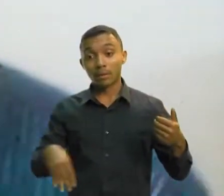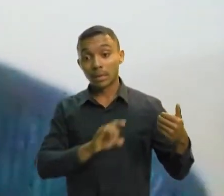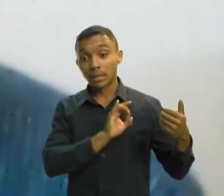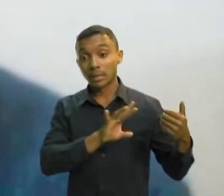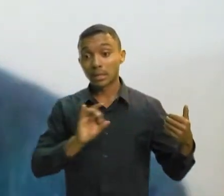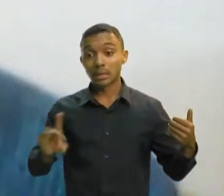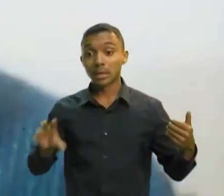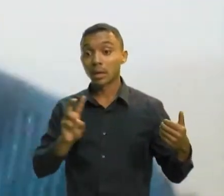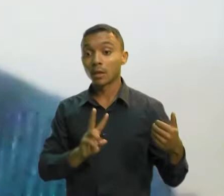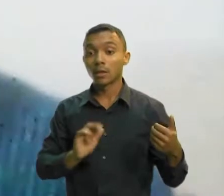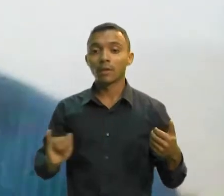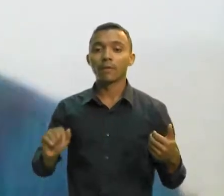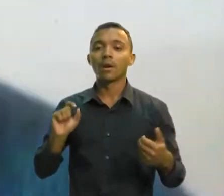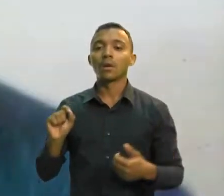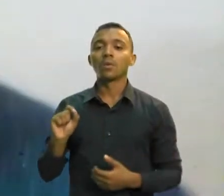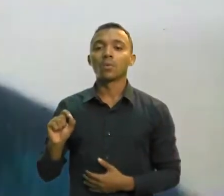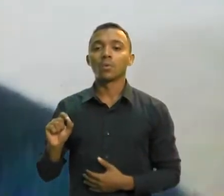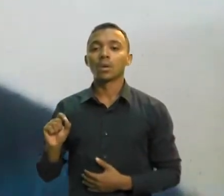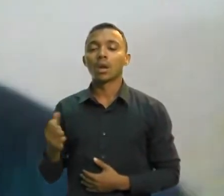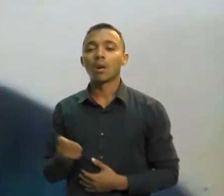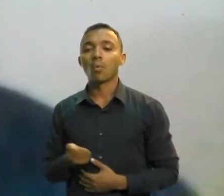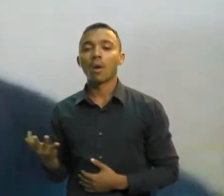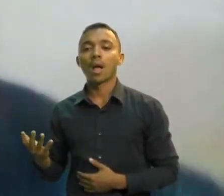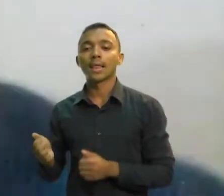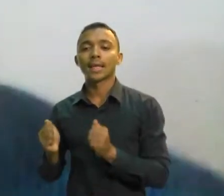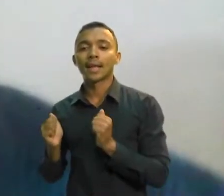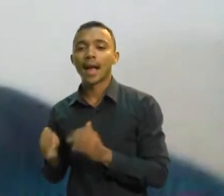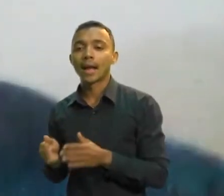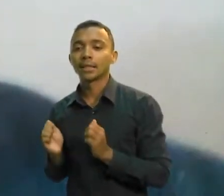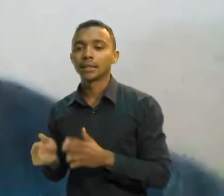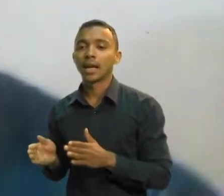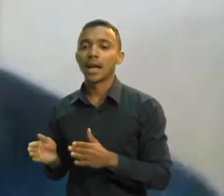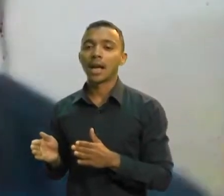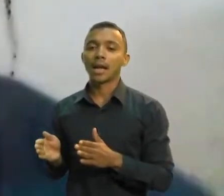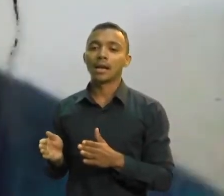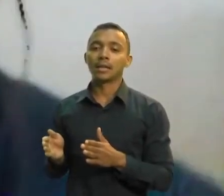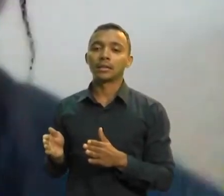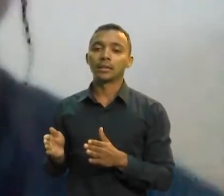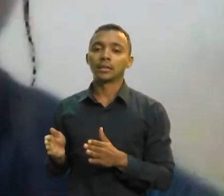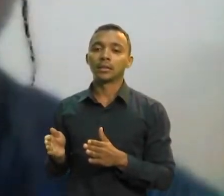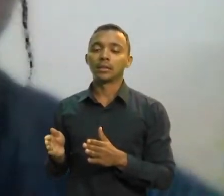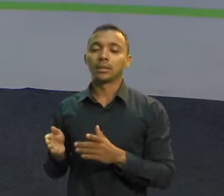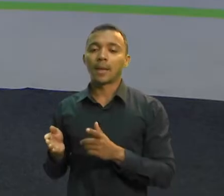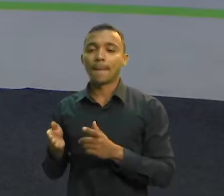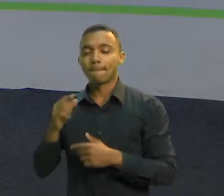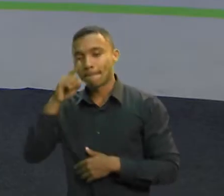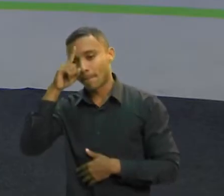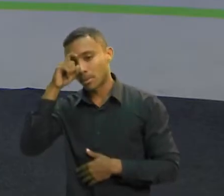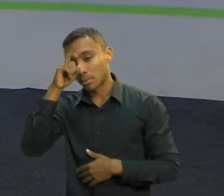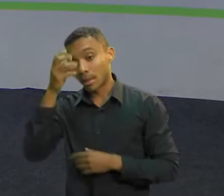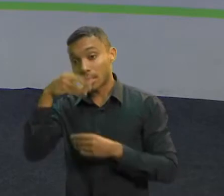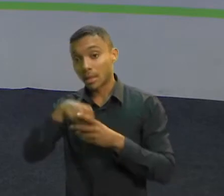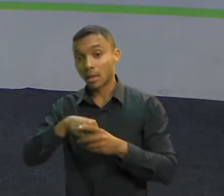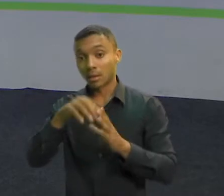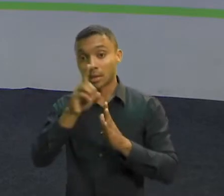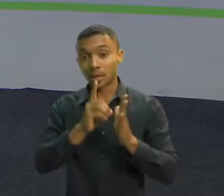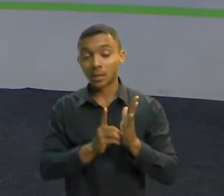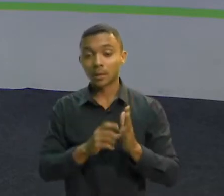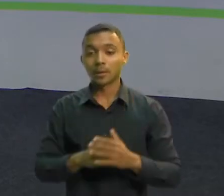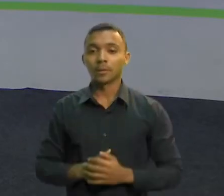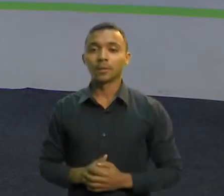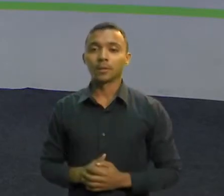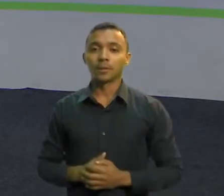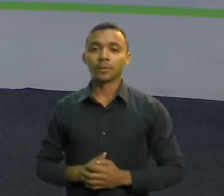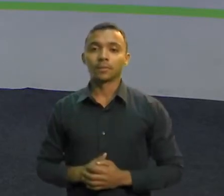as despesas médicas na sua declaração. O peso salarial